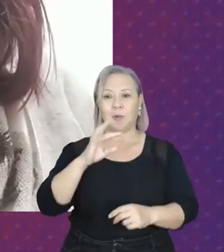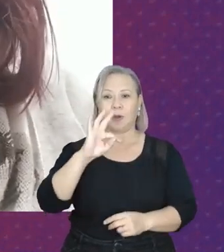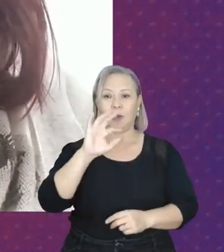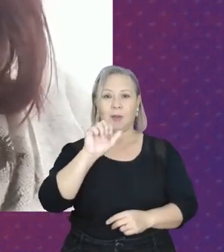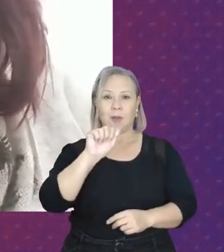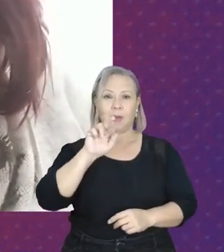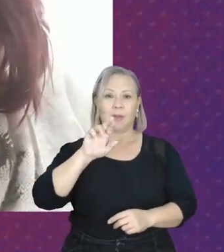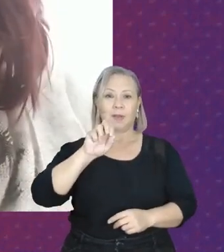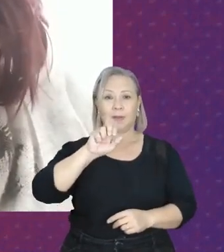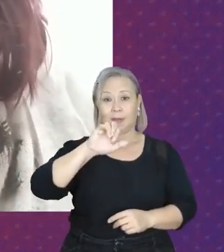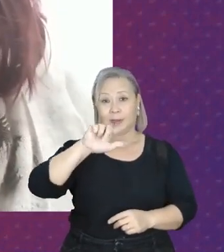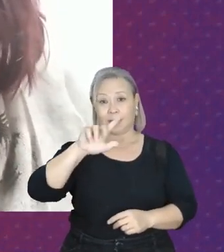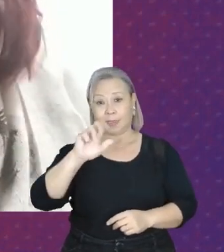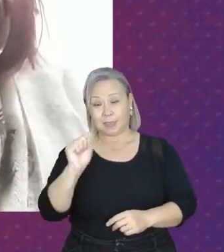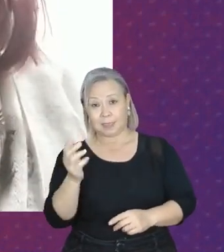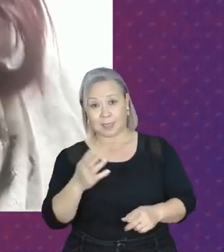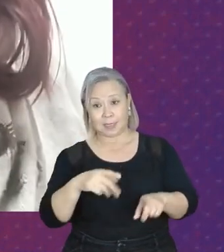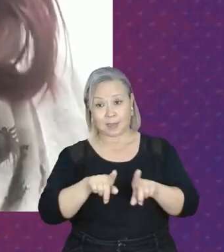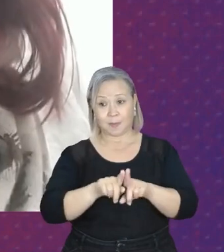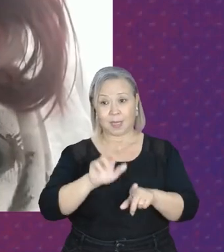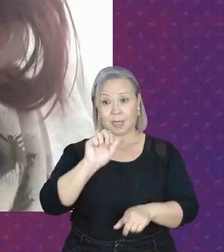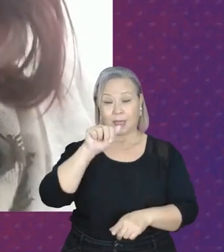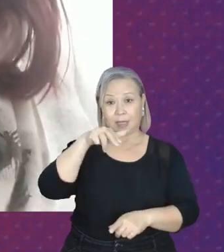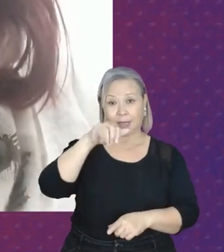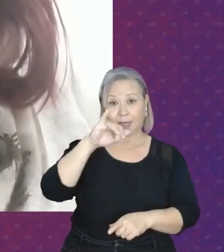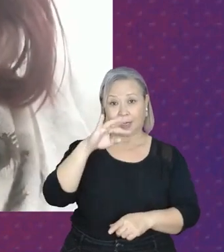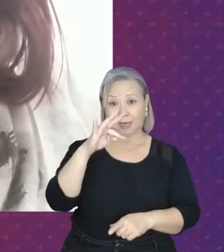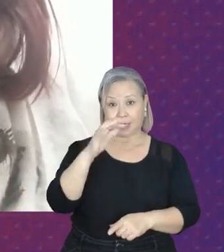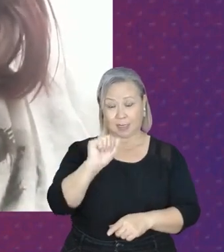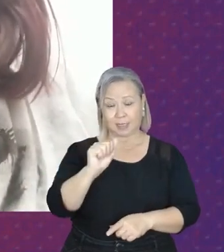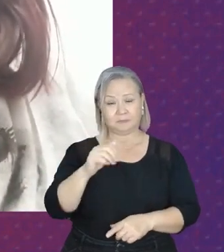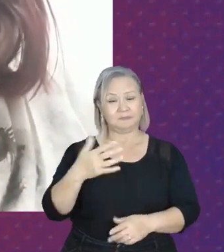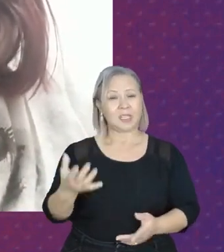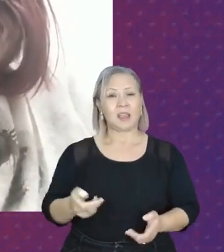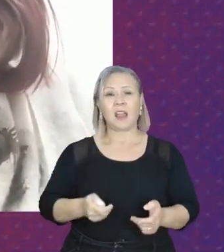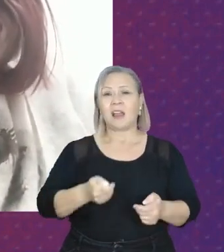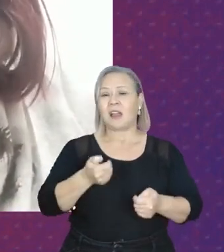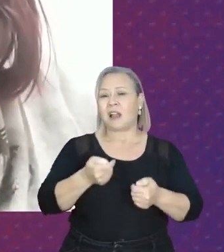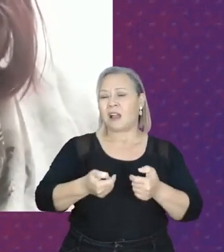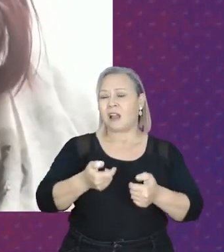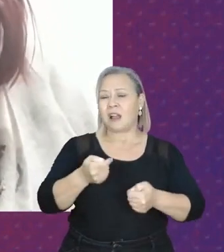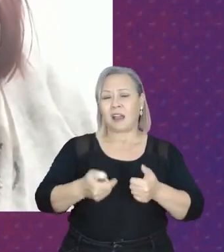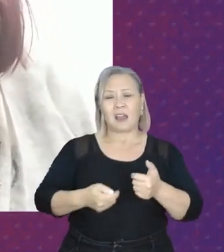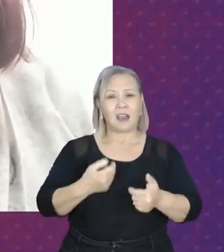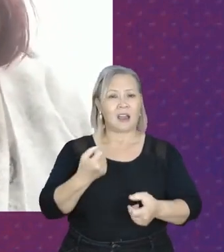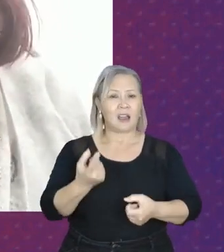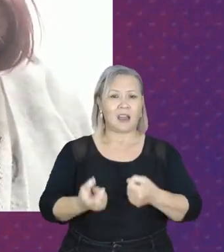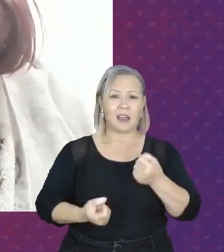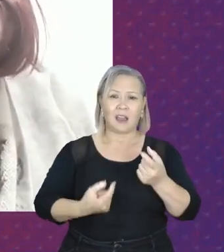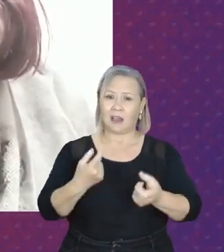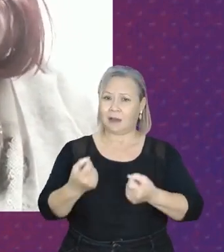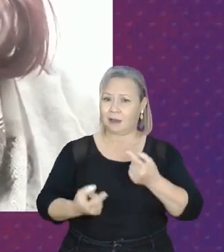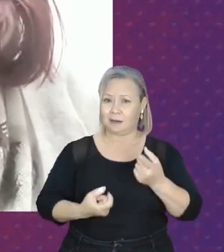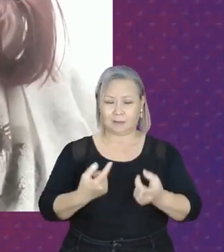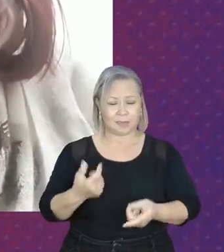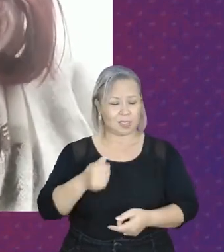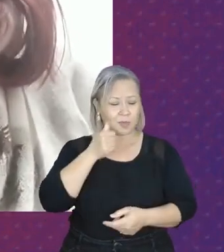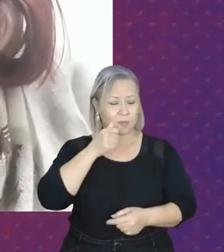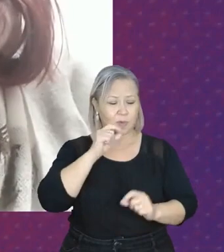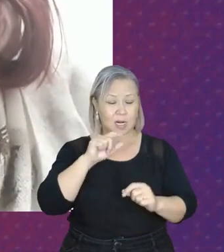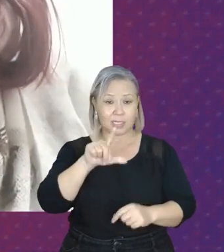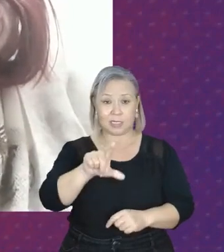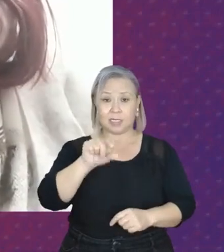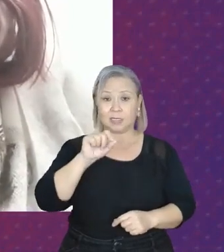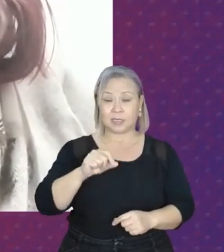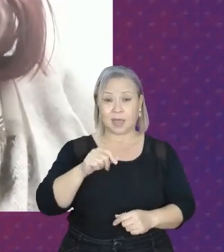Anitta Malfatti. São raras as mulheres que se destacam nesse meio artístico. Nós temos